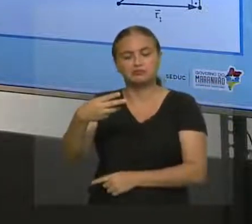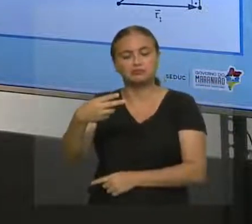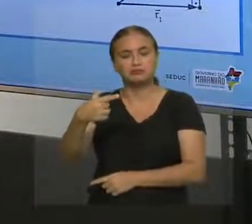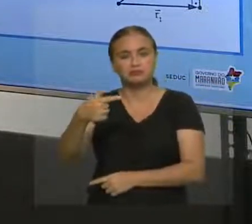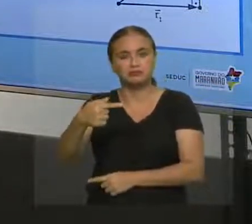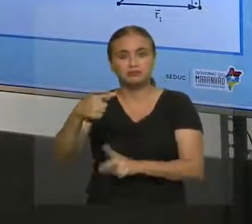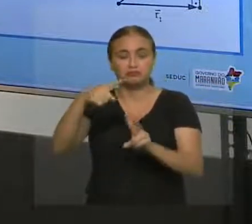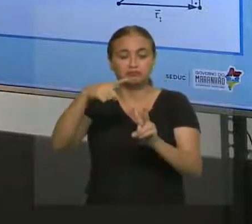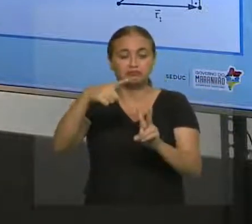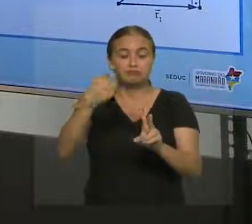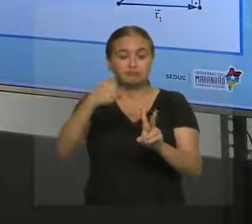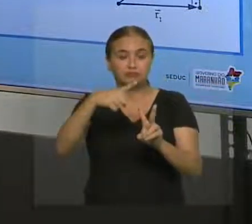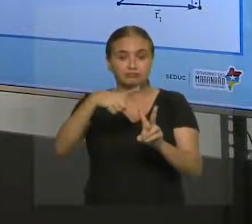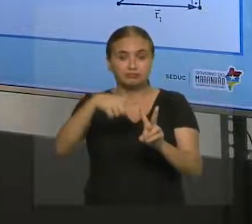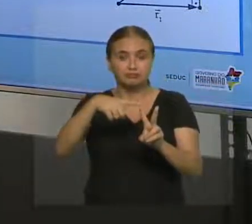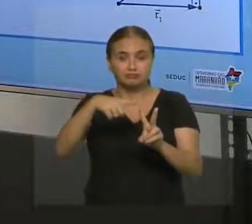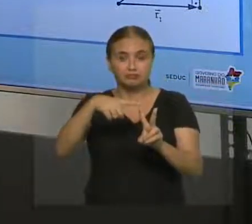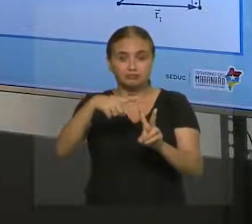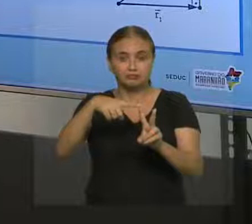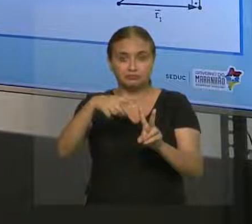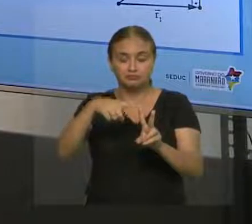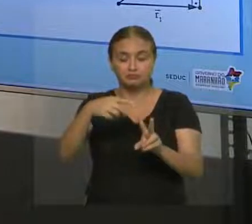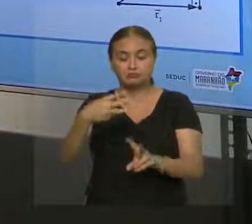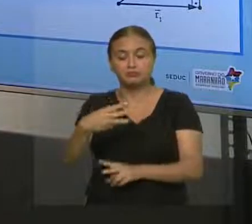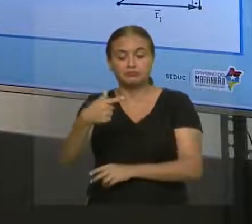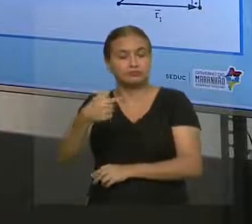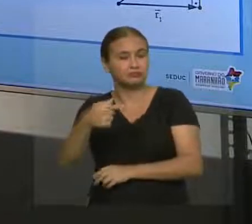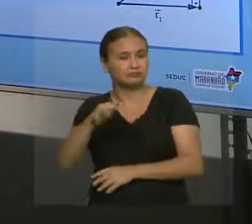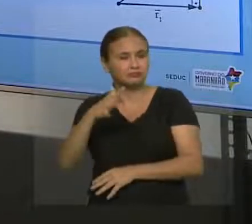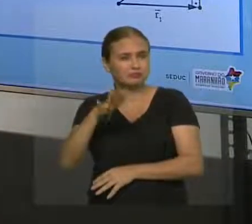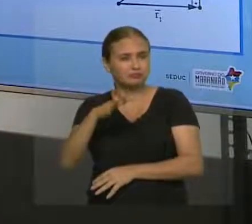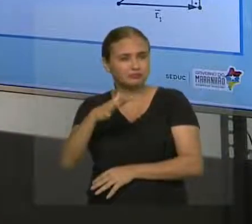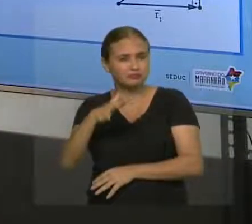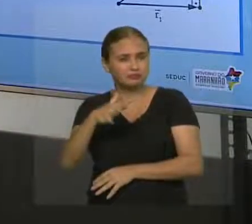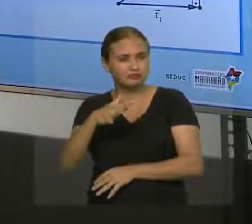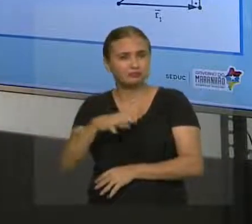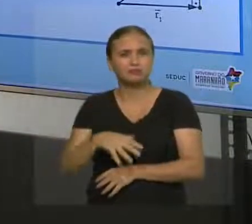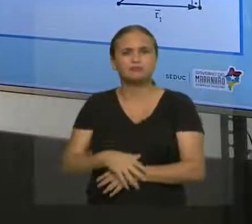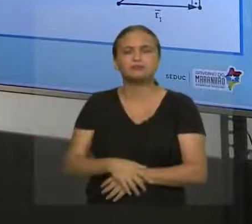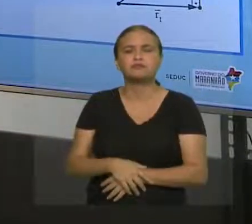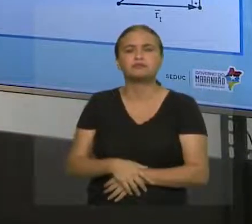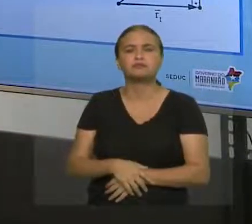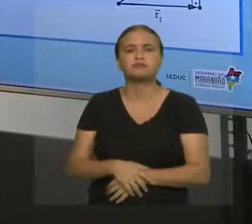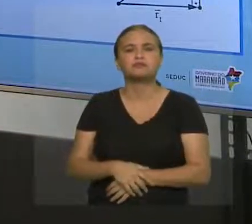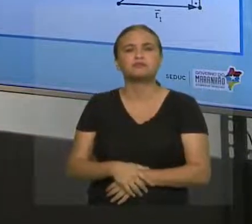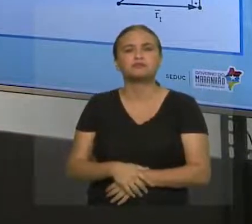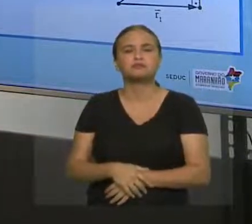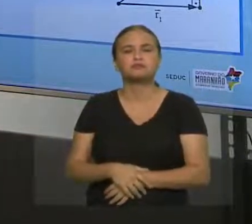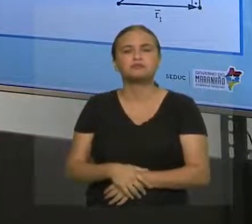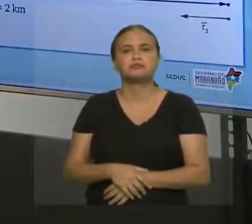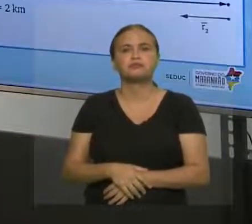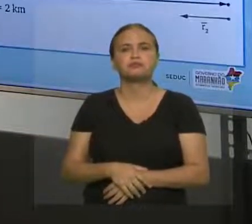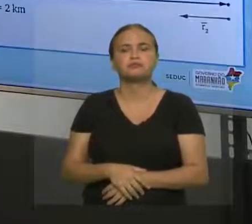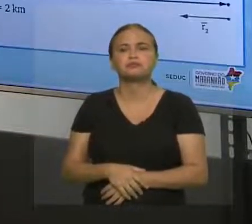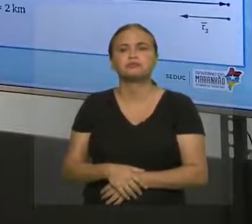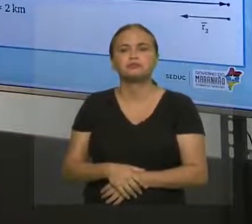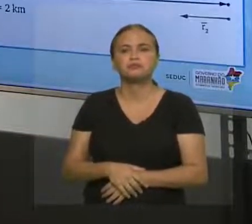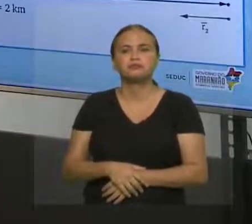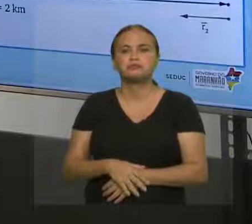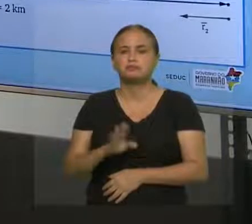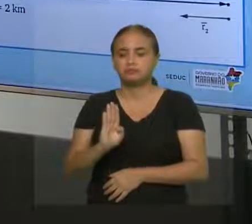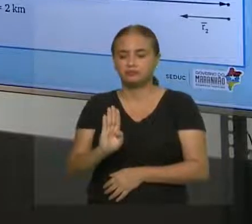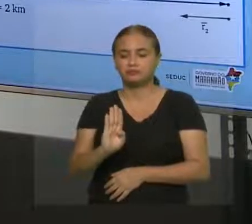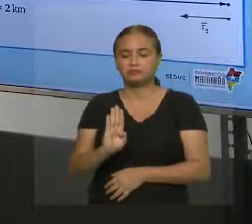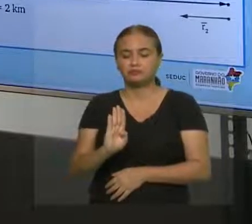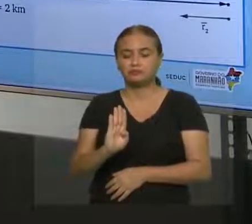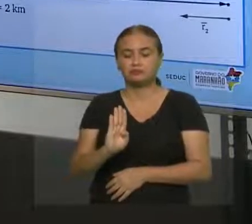quadrada, você tem a raiz quadrada de 37, que dá mais ou menos esse valor aí. B, bem, B